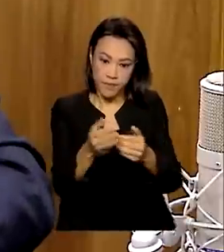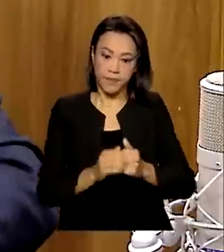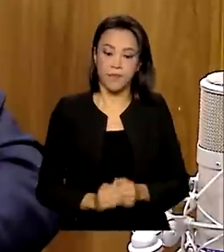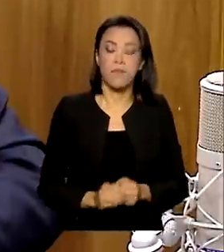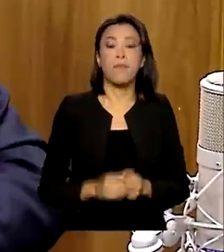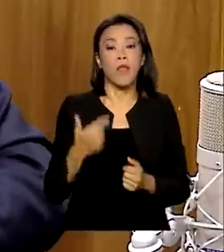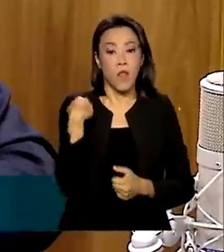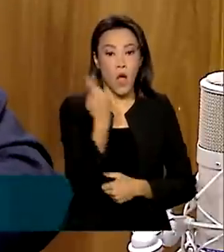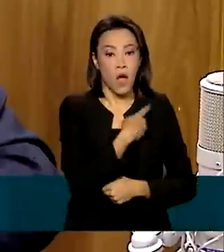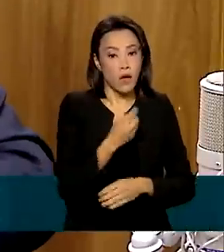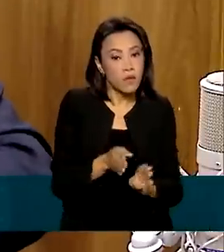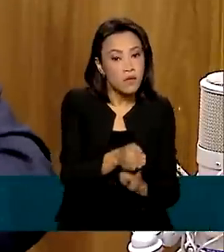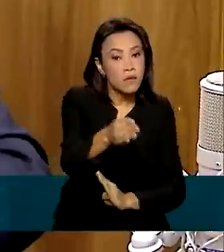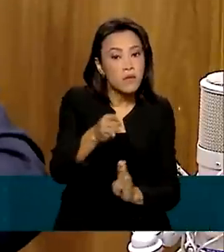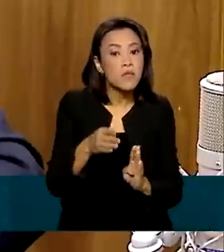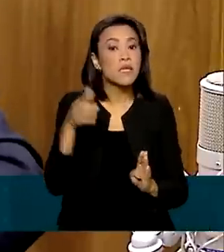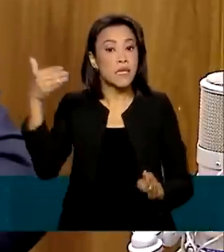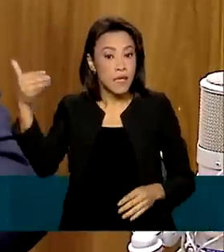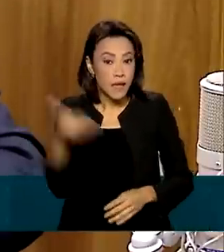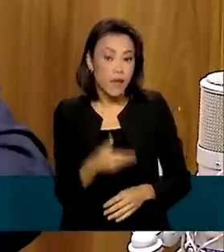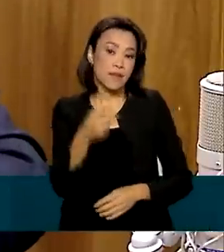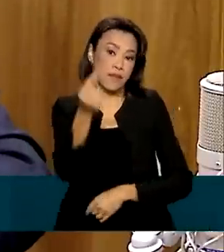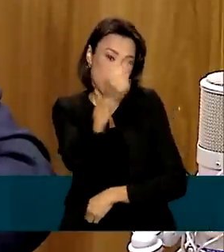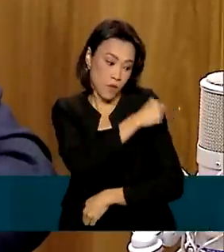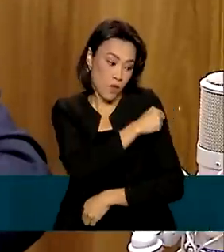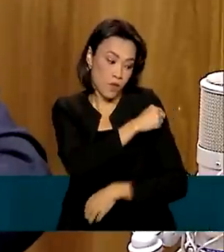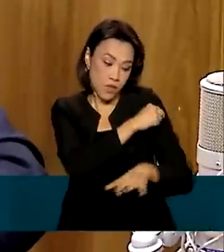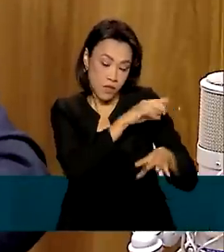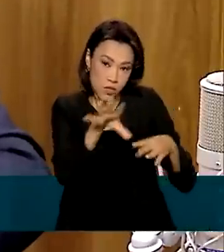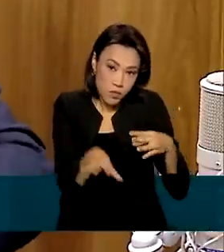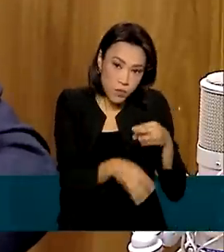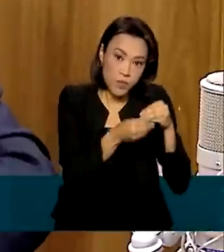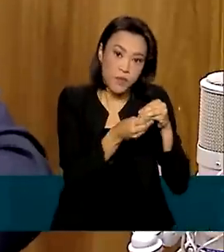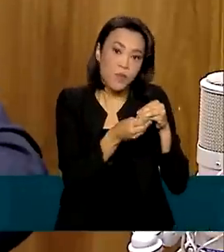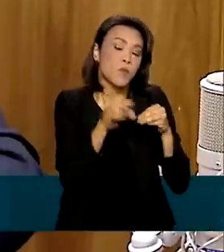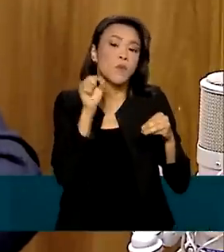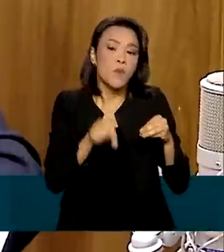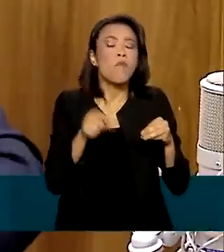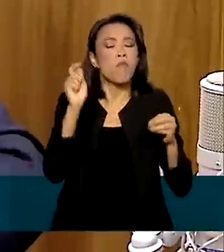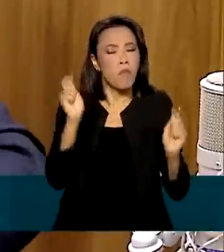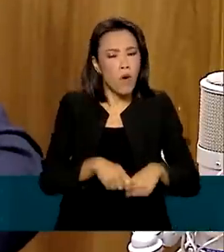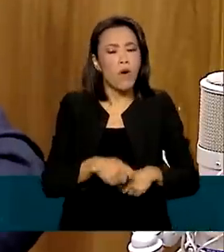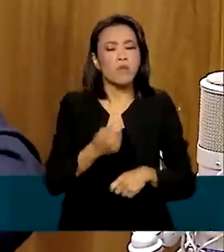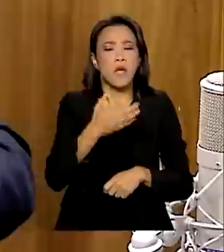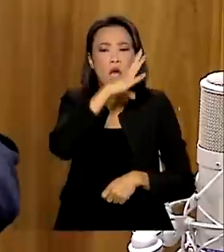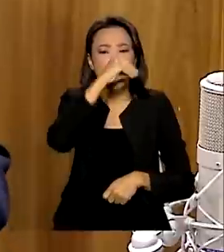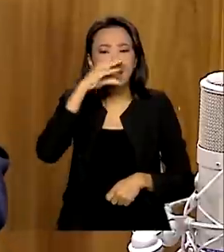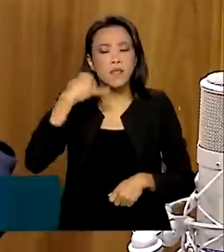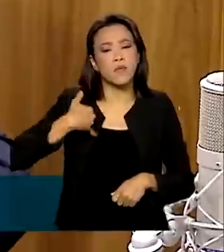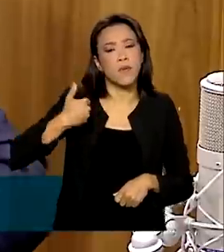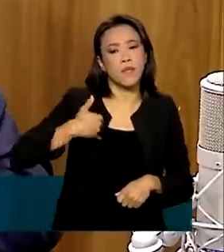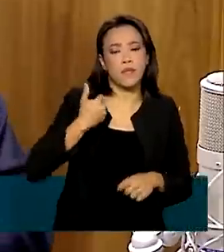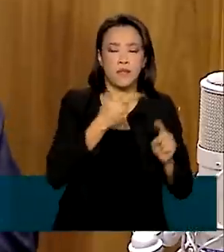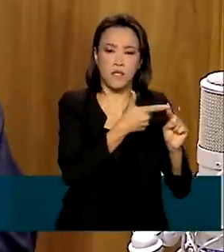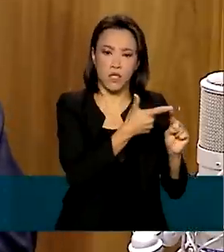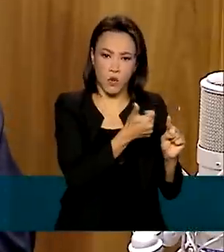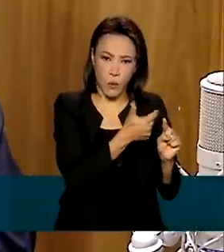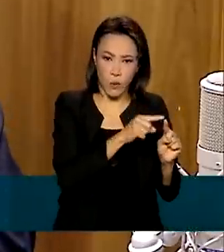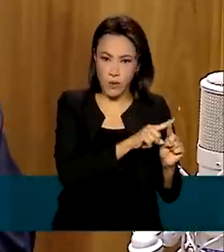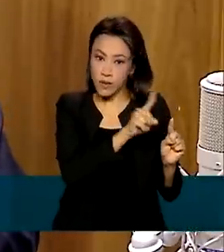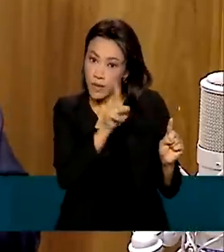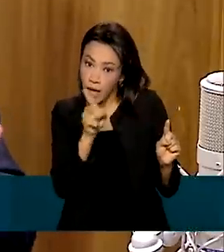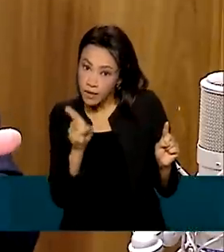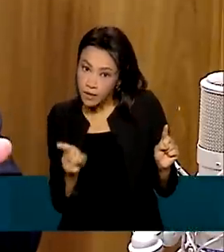Recomendamos que essa dose de reforço pode ser aplicada em adolescentes de 12 a